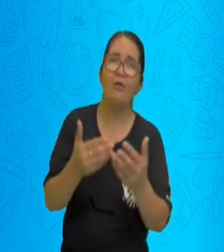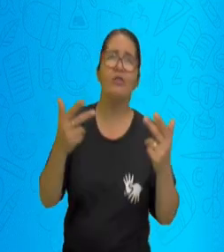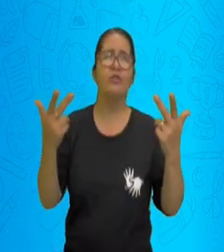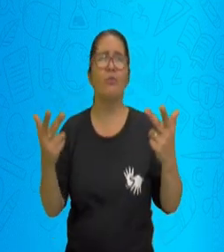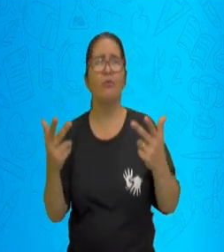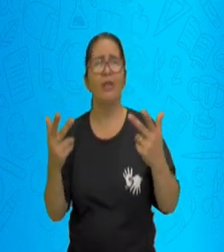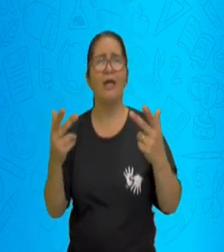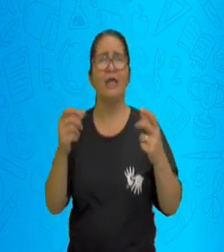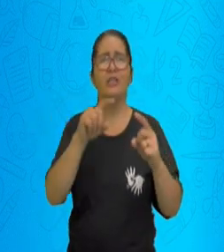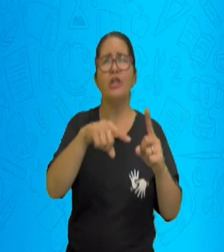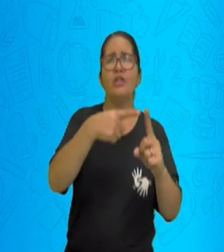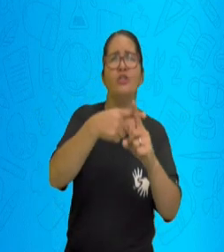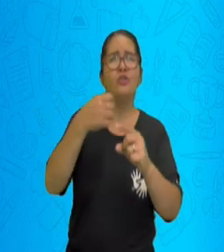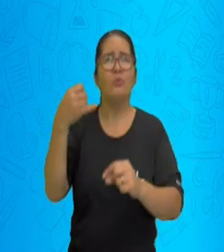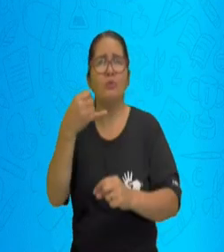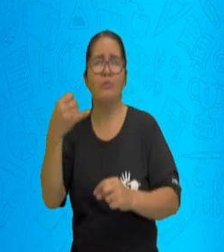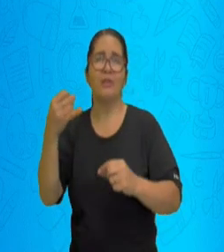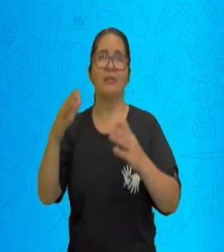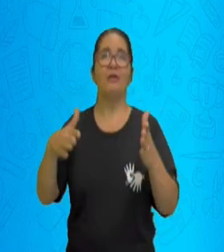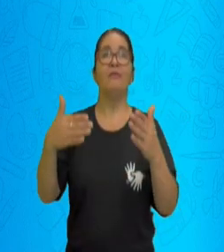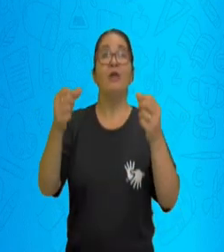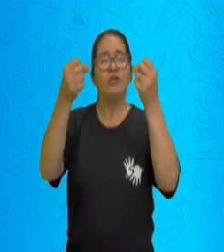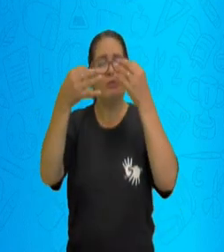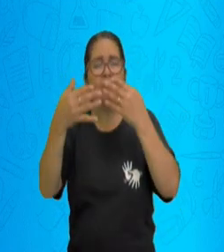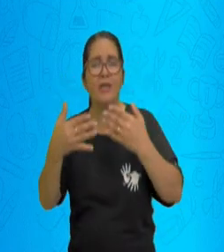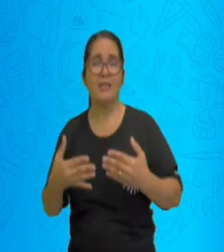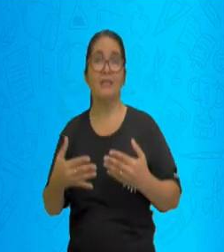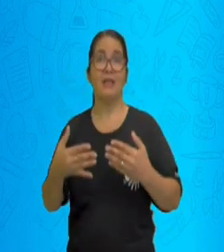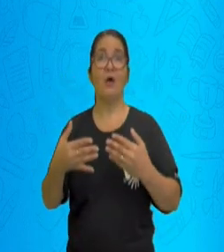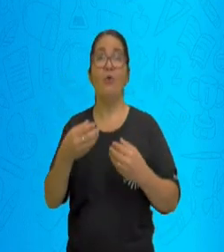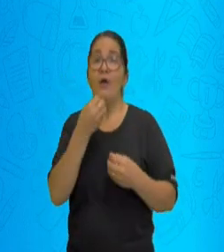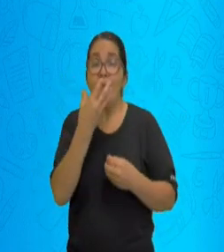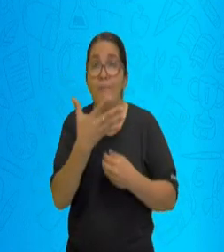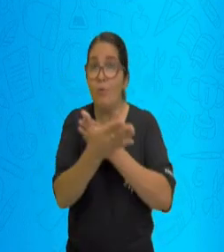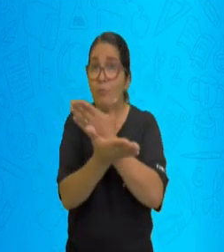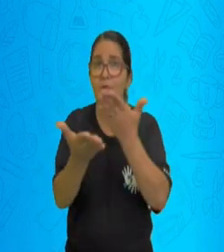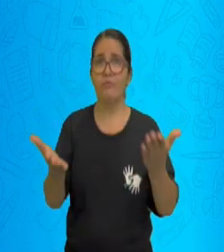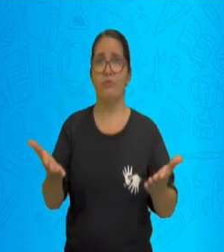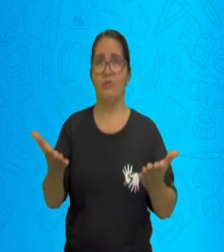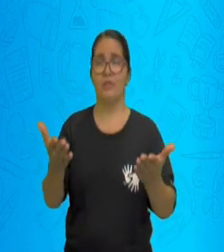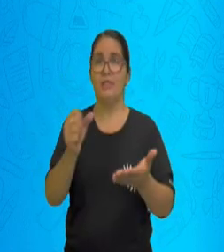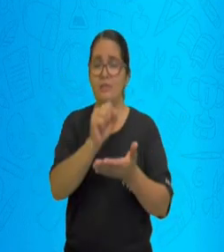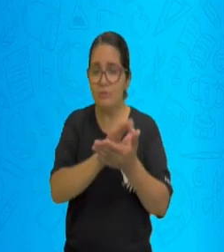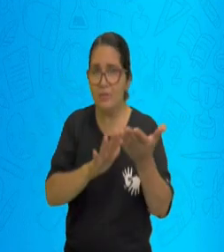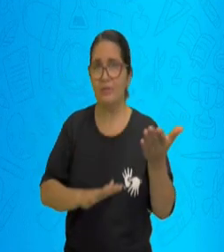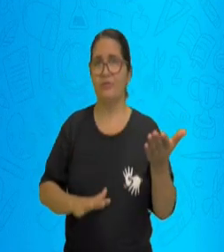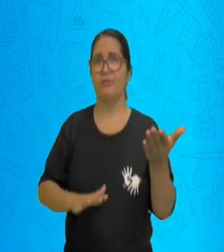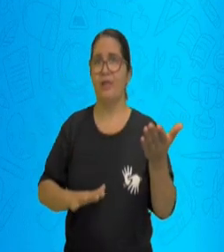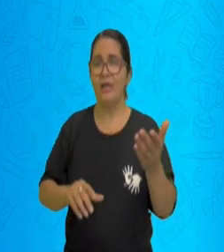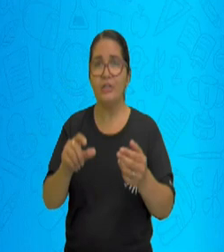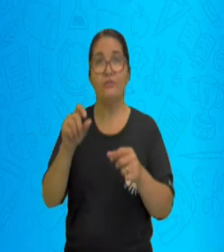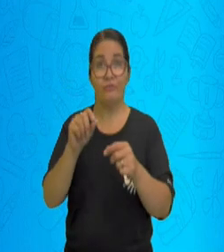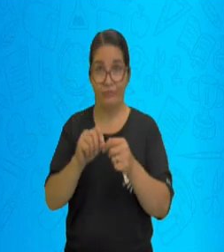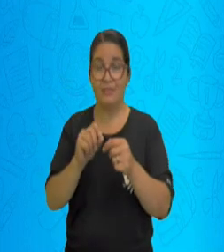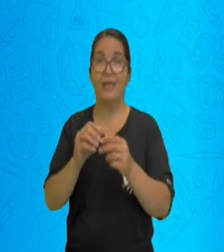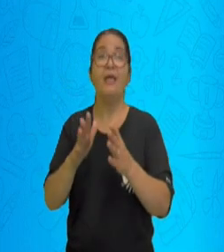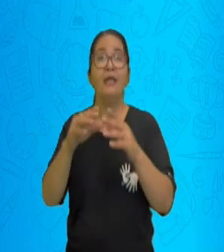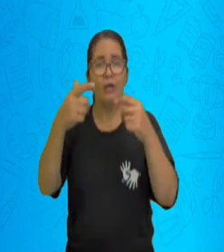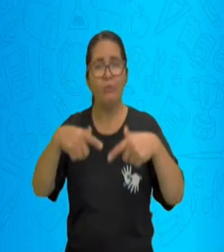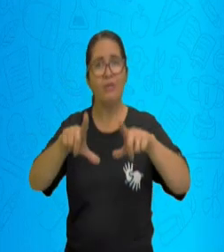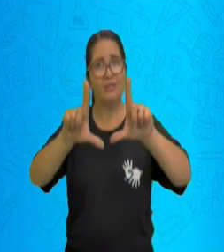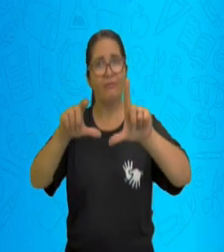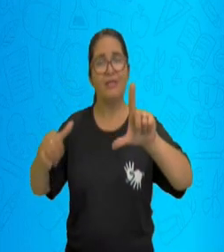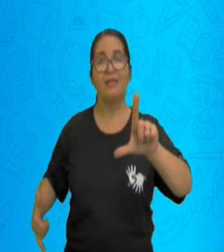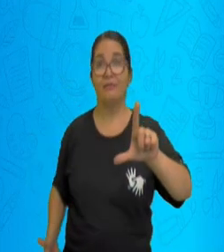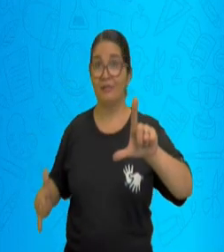Espero que essa explicação te dê base para resolver os próximos exercícios. E para acessar a nossa plataforma